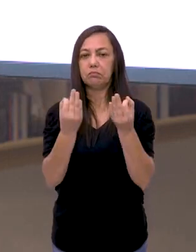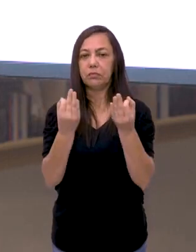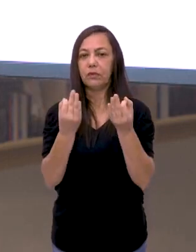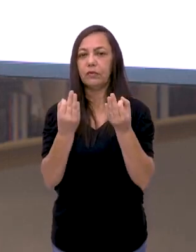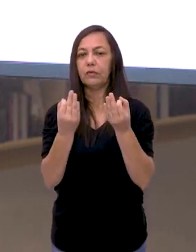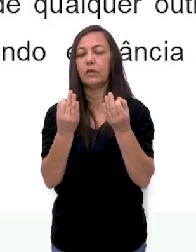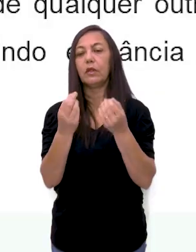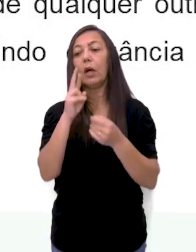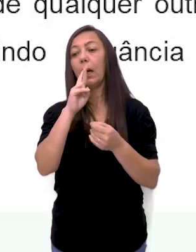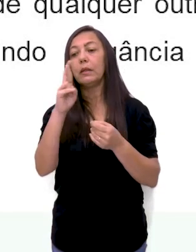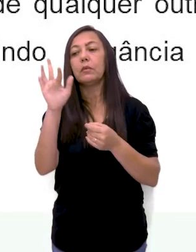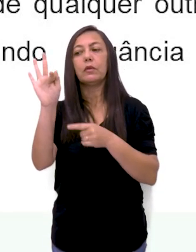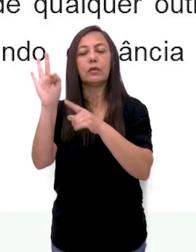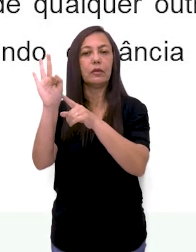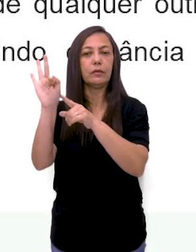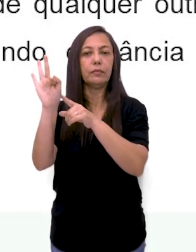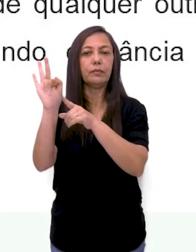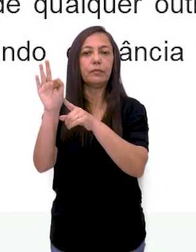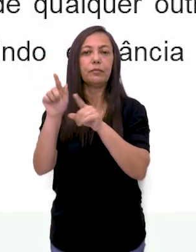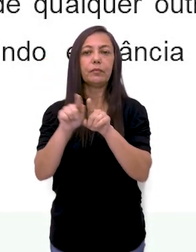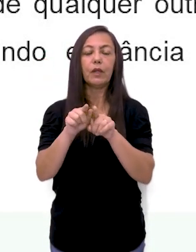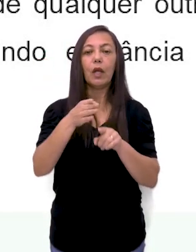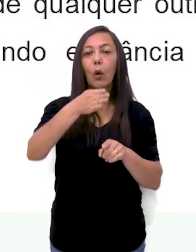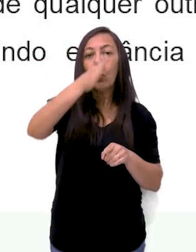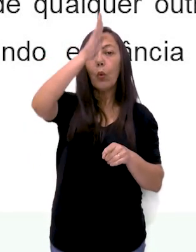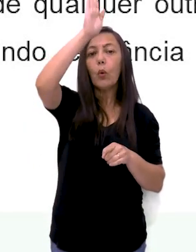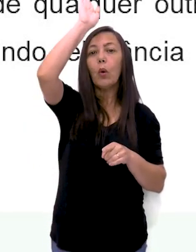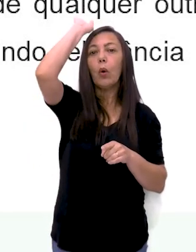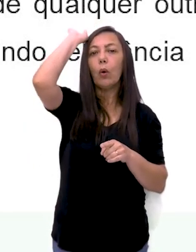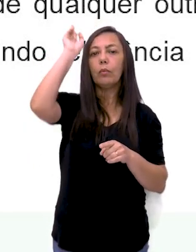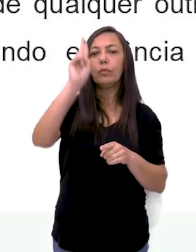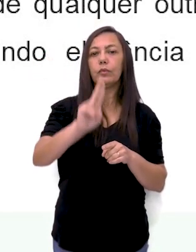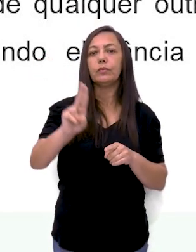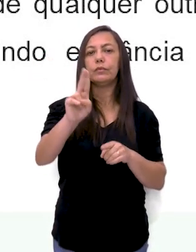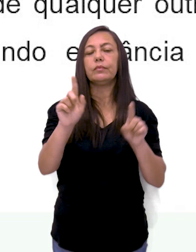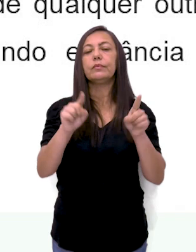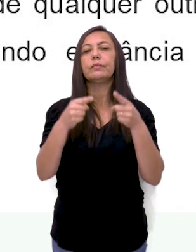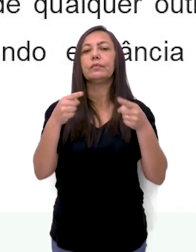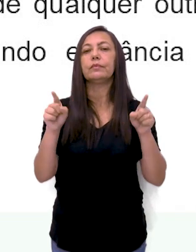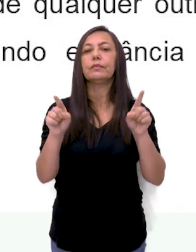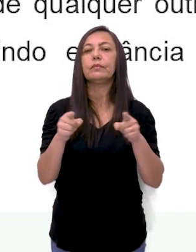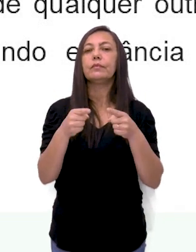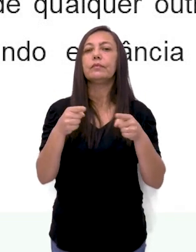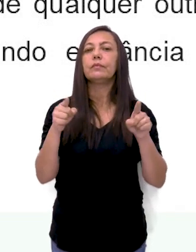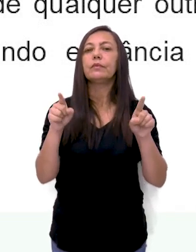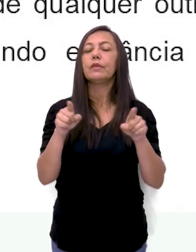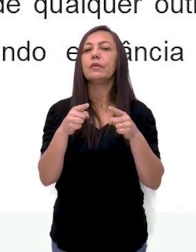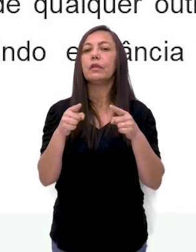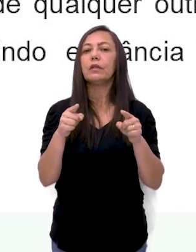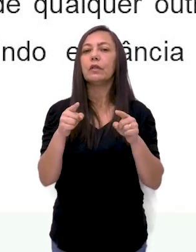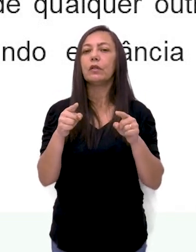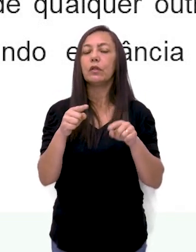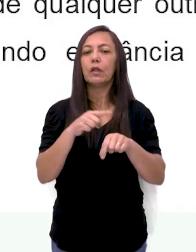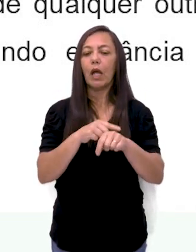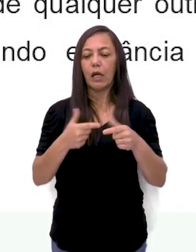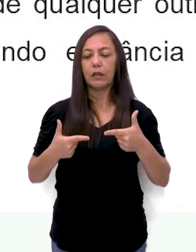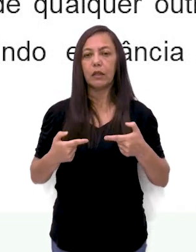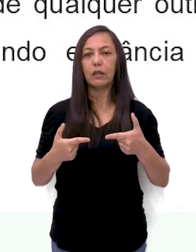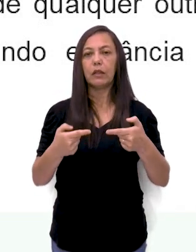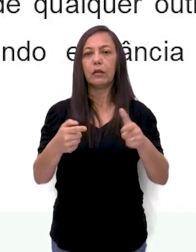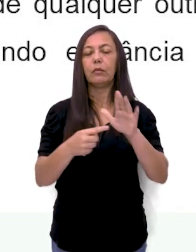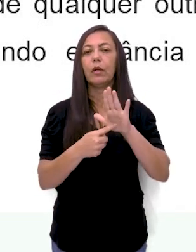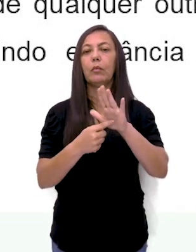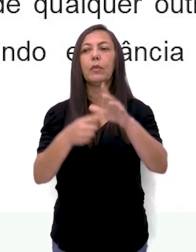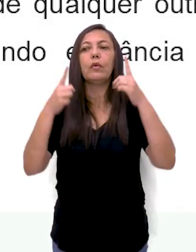Os romanos utilizavam a música na guerra para sinalizar